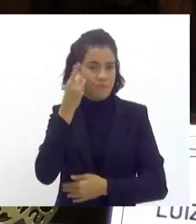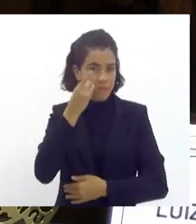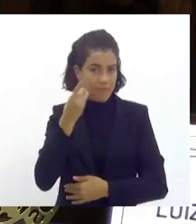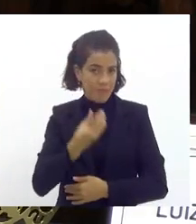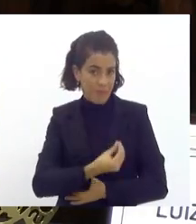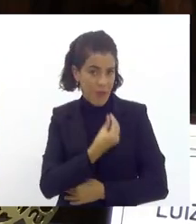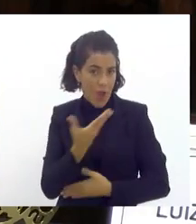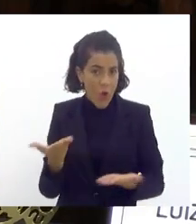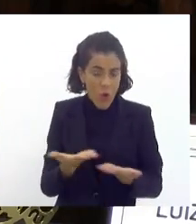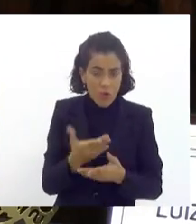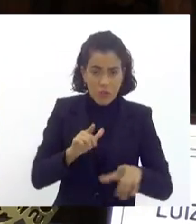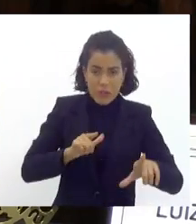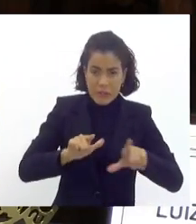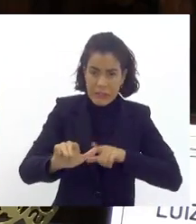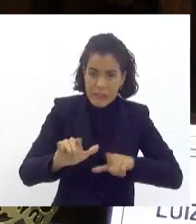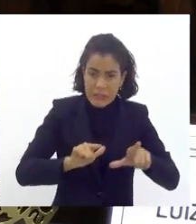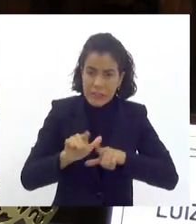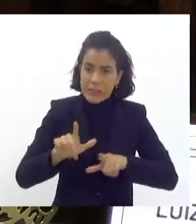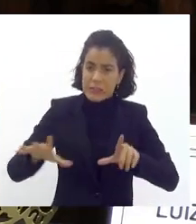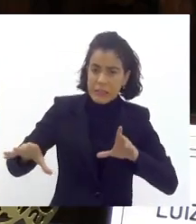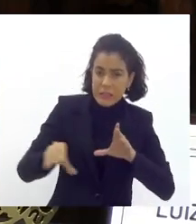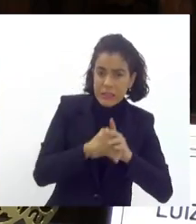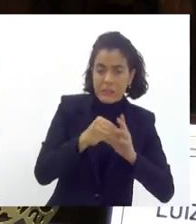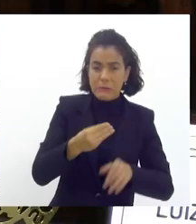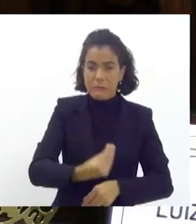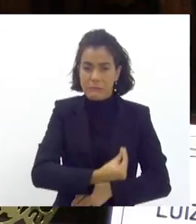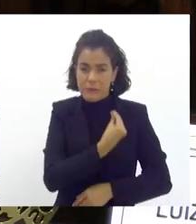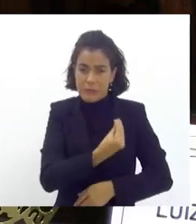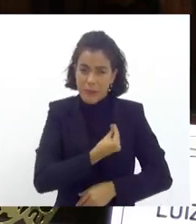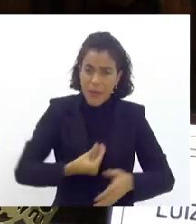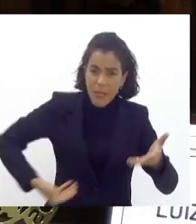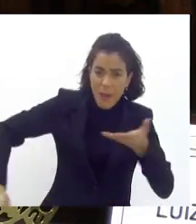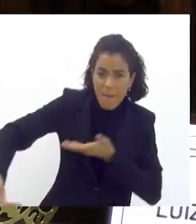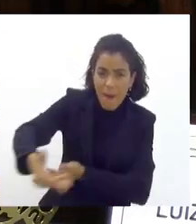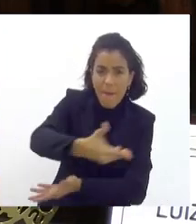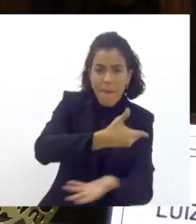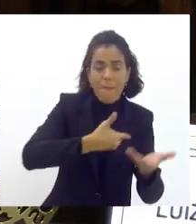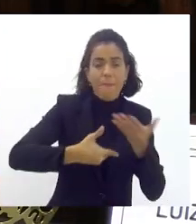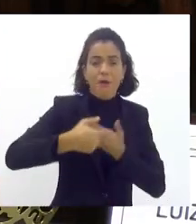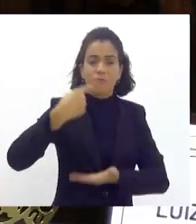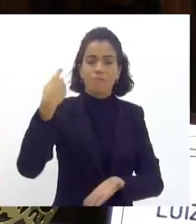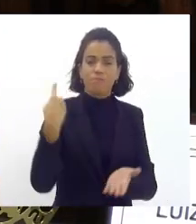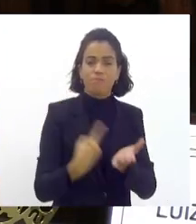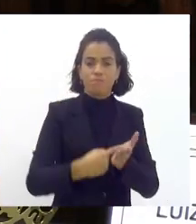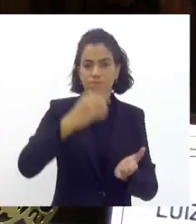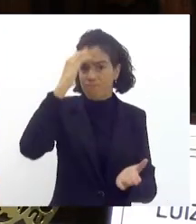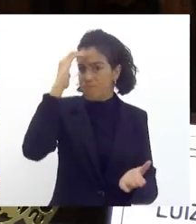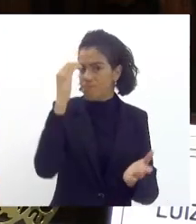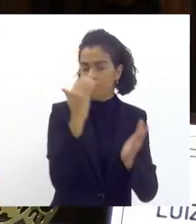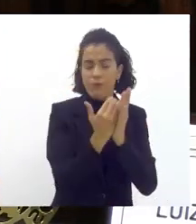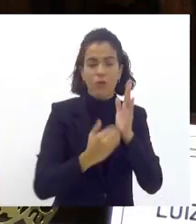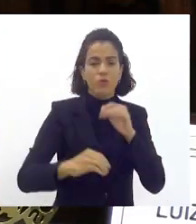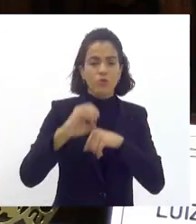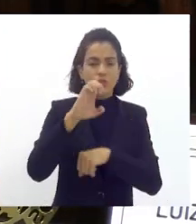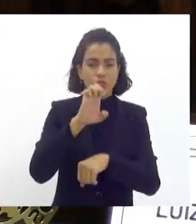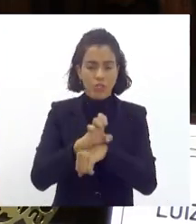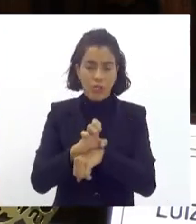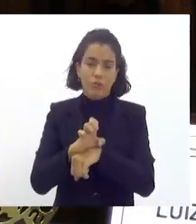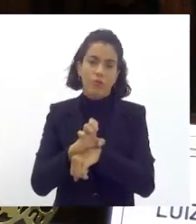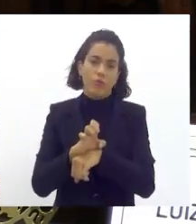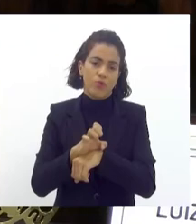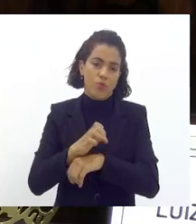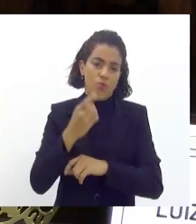hoje trabalhando e participando e envolvendo tendo compromisso do estado com o carnaval que